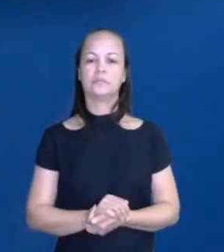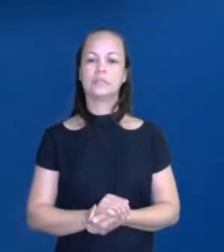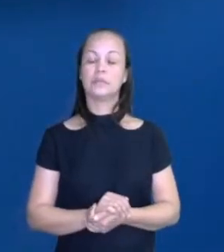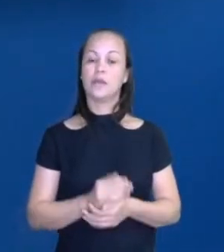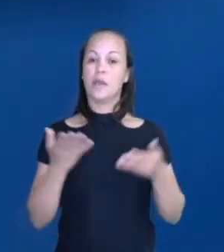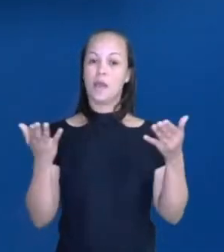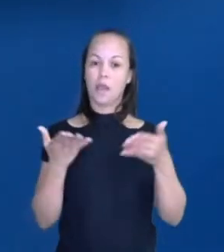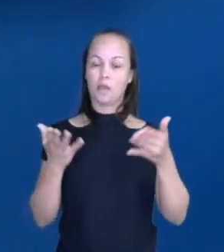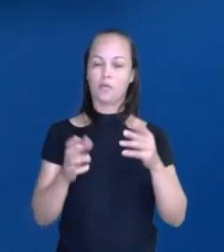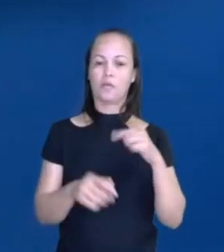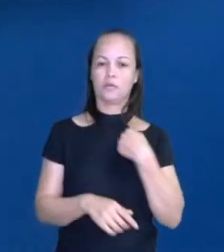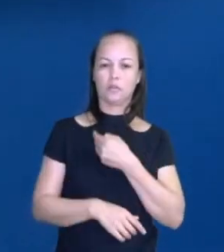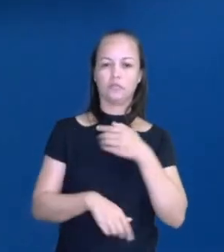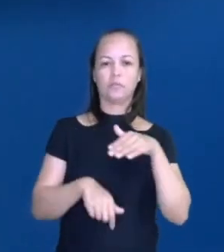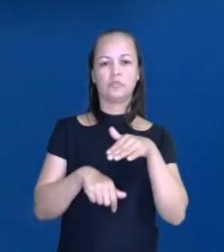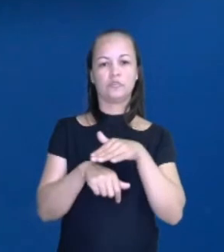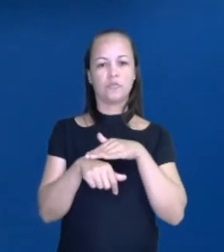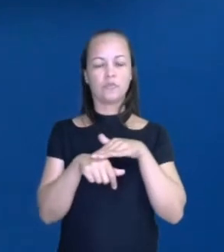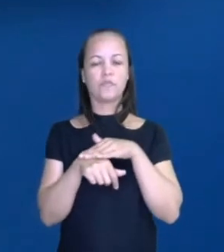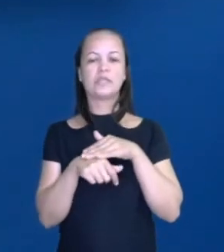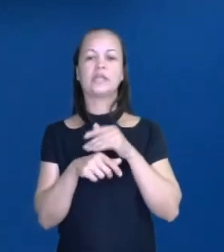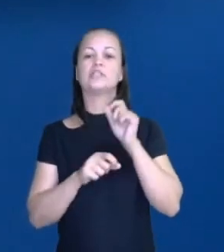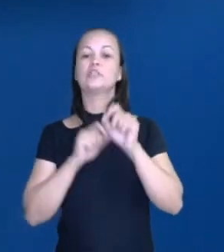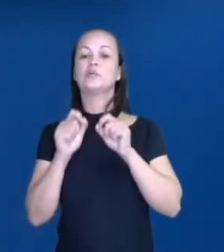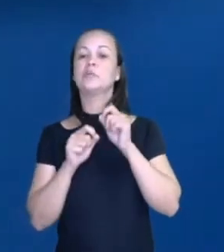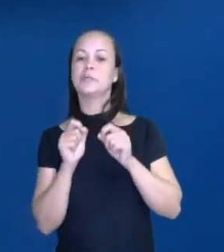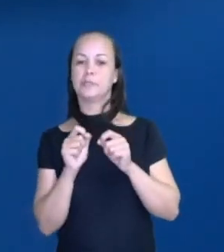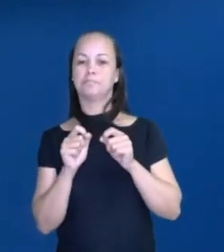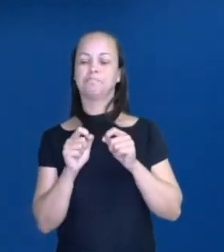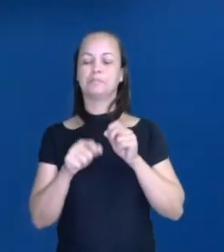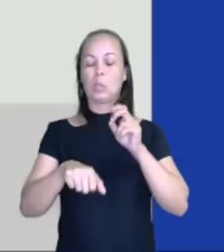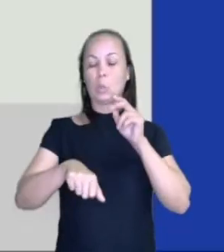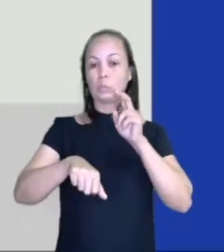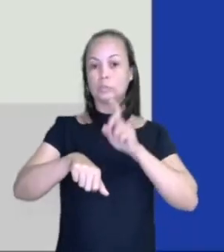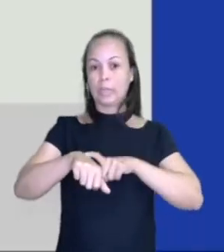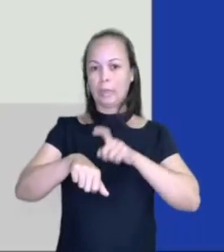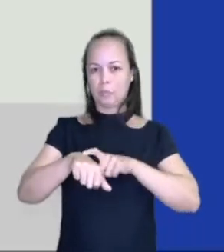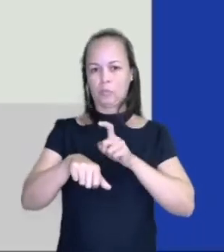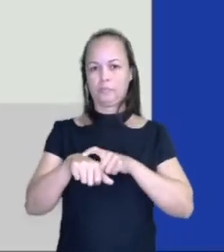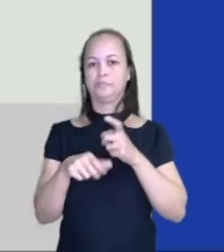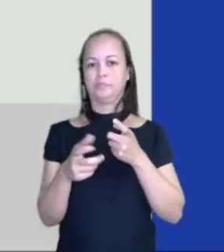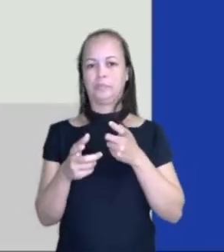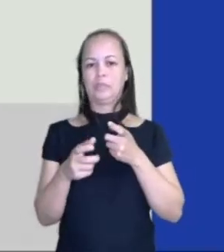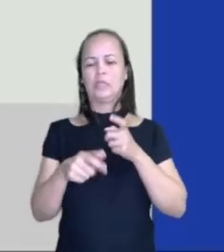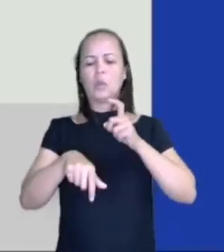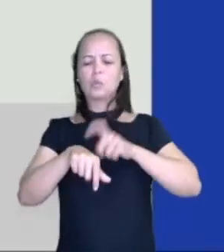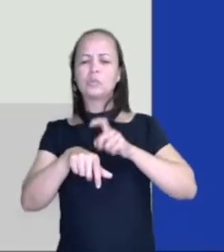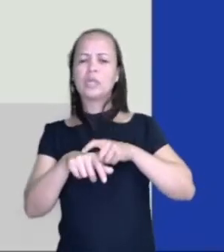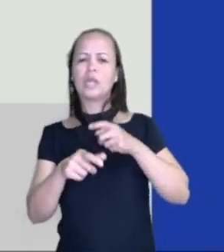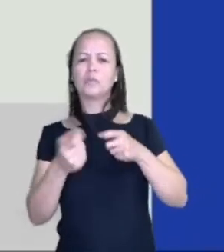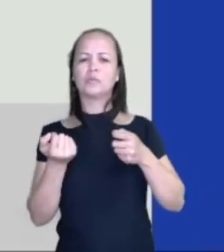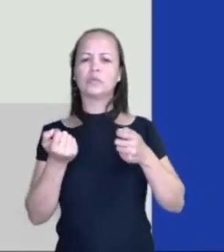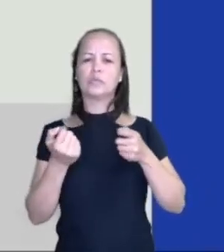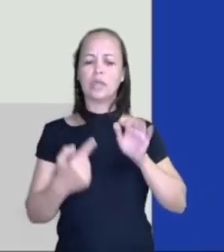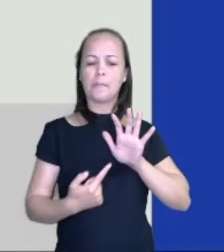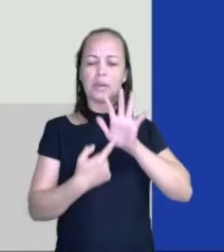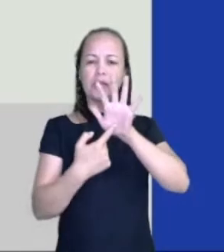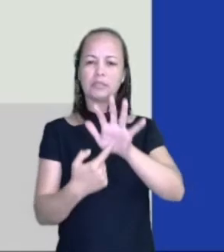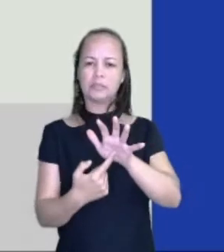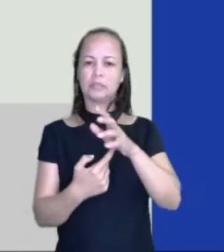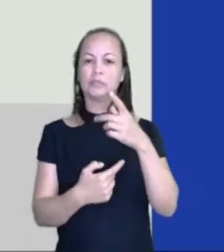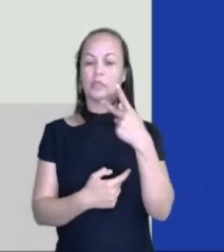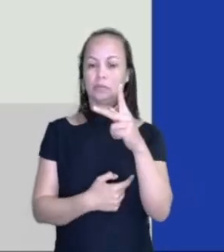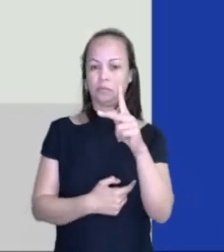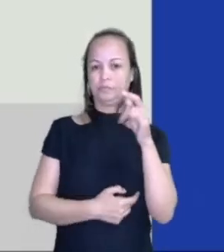agora nós vamos falar sobre o tempo. O tempo é o desencadear das ações que estão sendo apresentadas lá na tua